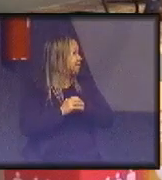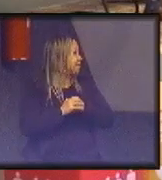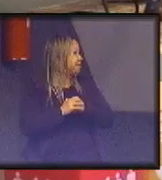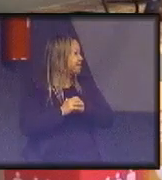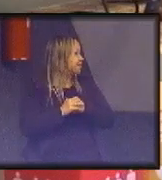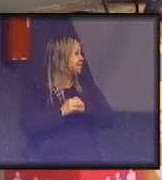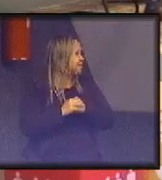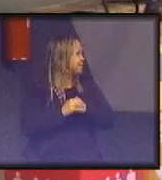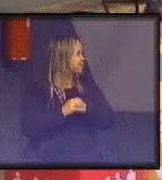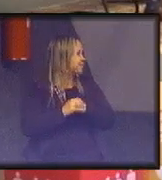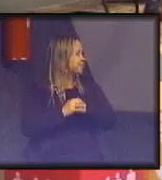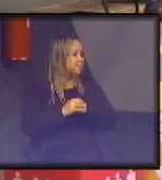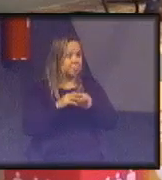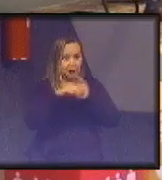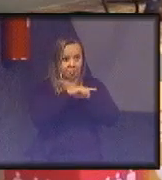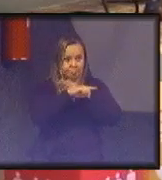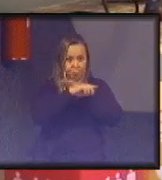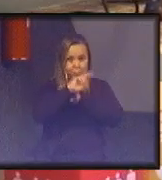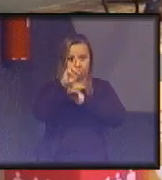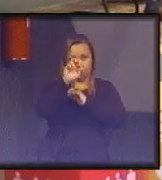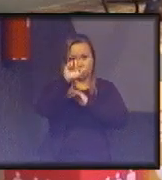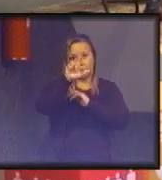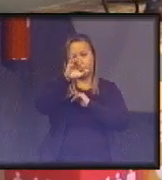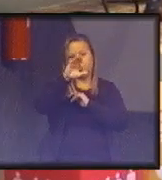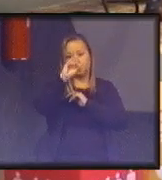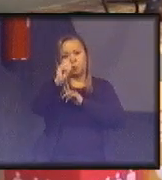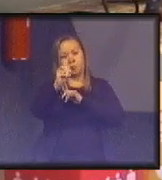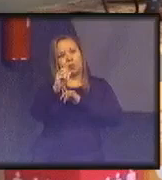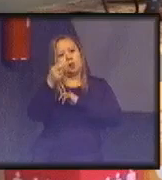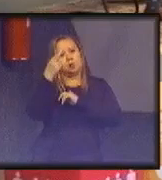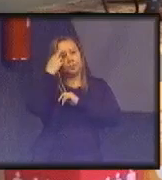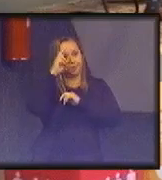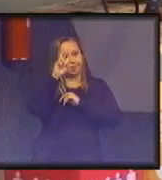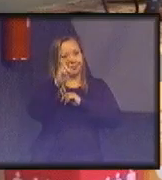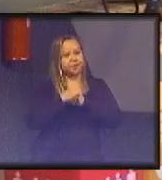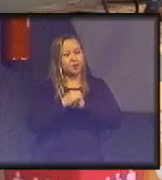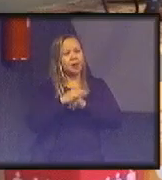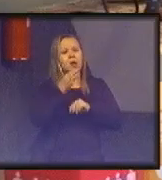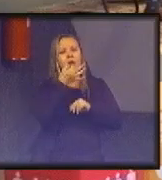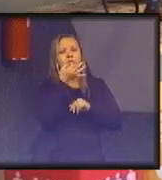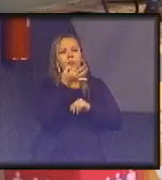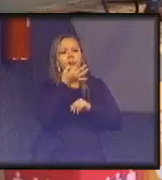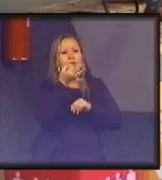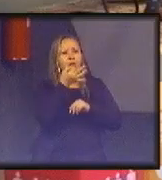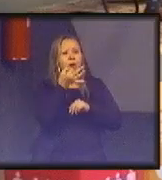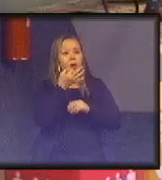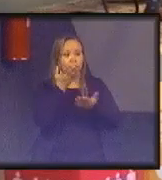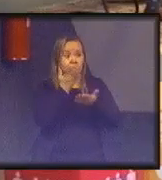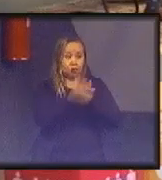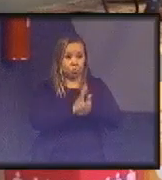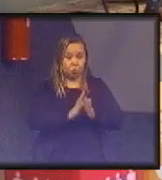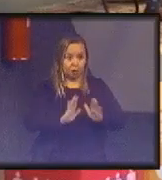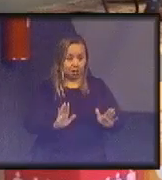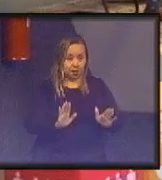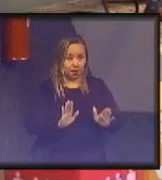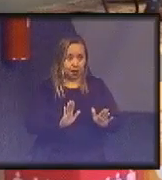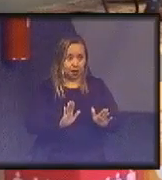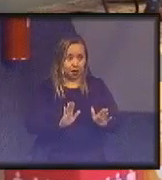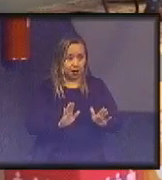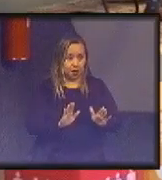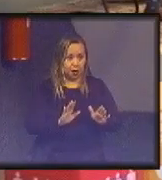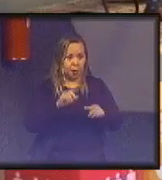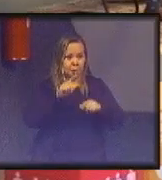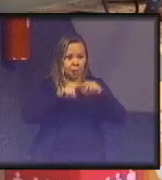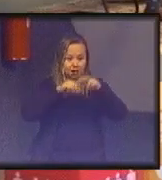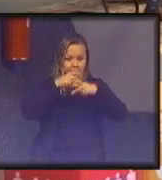Doutor Hélio. Doutor Hélio. Qual a sua opinião de extinção do plano de ação da produção